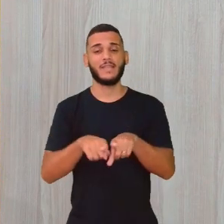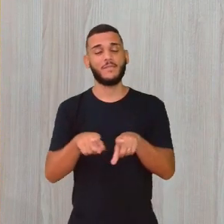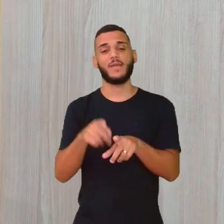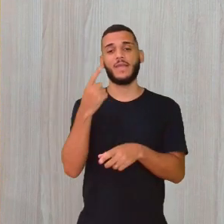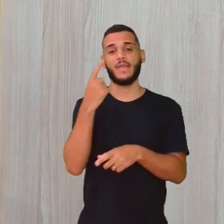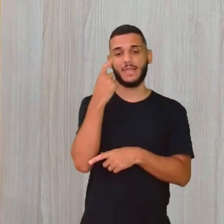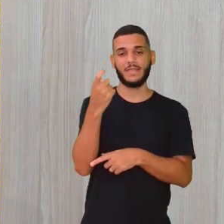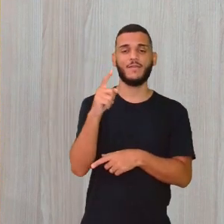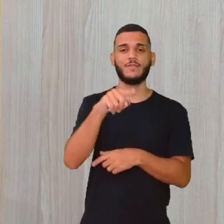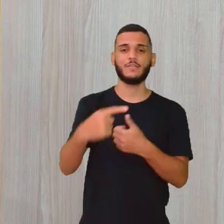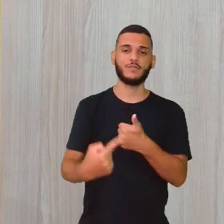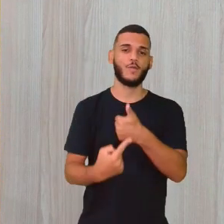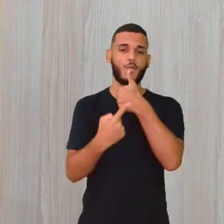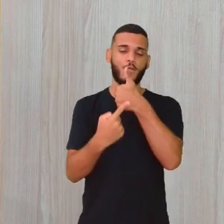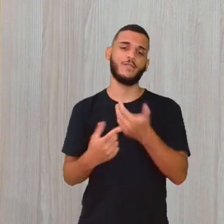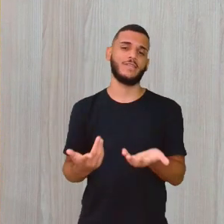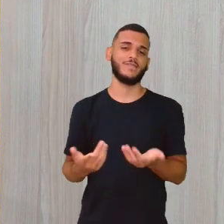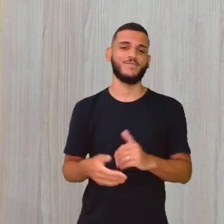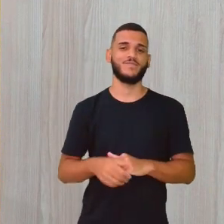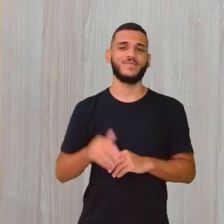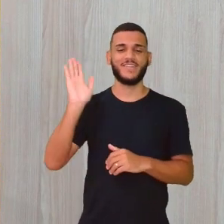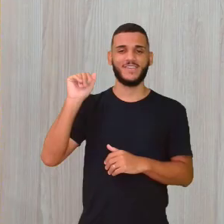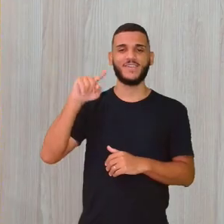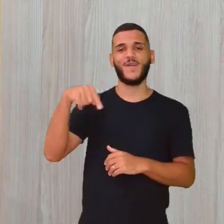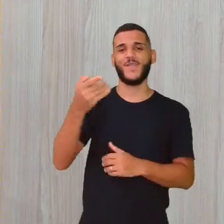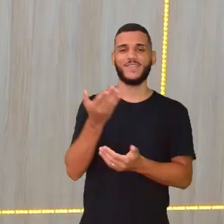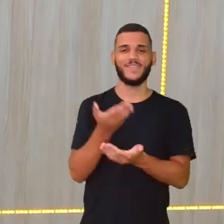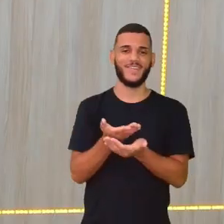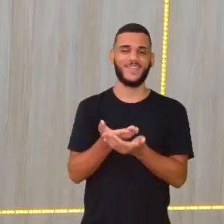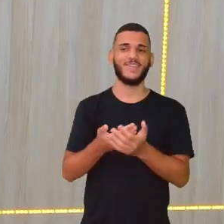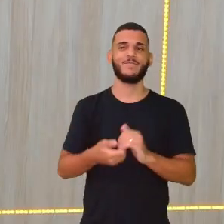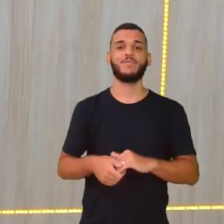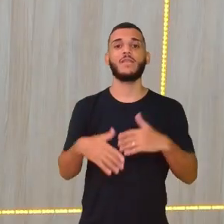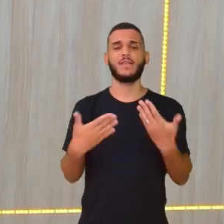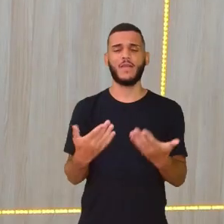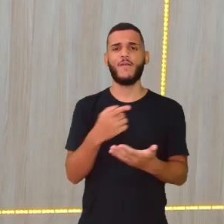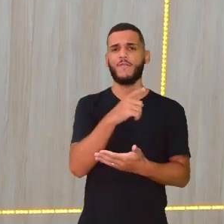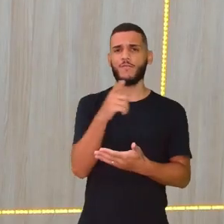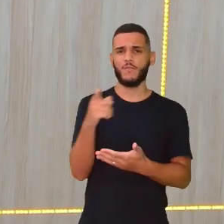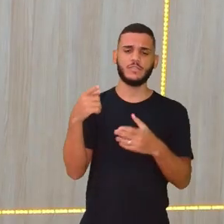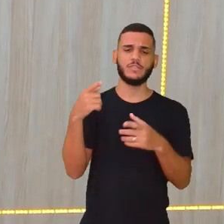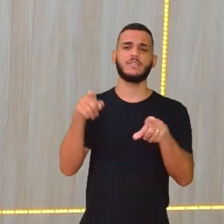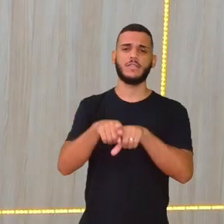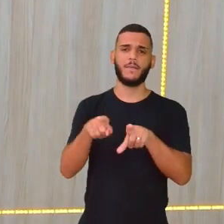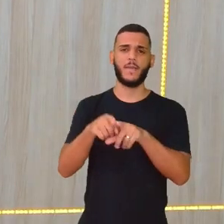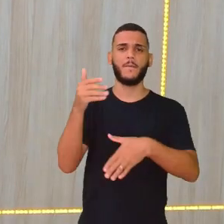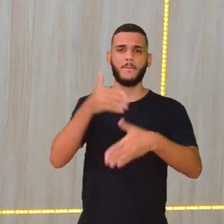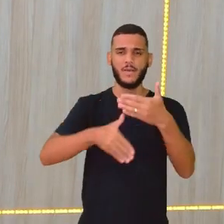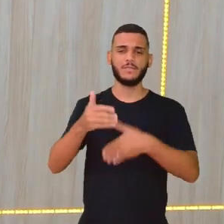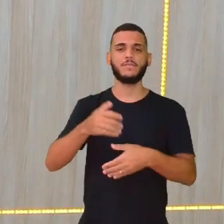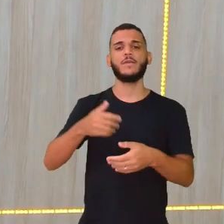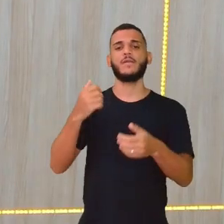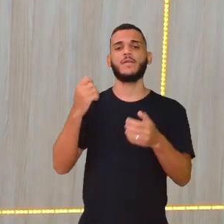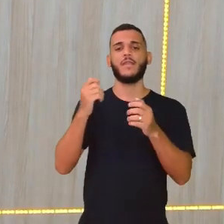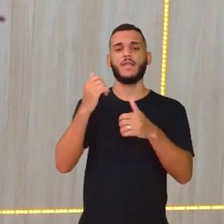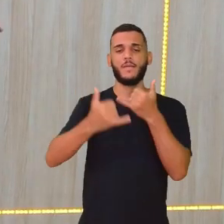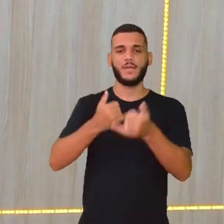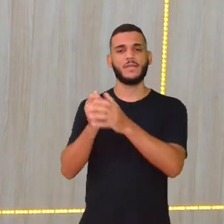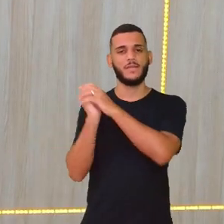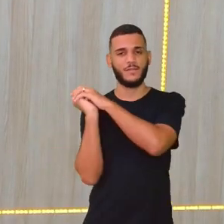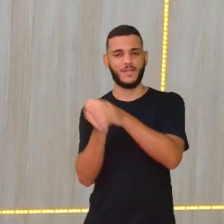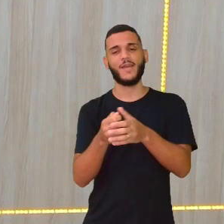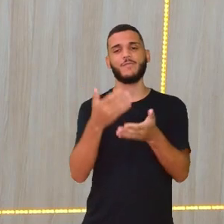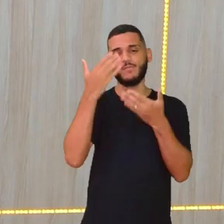Então, curtam aí, pessoal. Tá certo? Tchau, tchau. Até a próxima aula. Façam o jogo do taco para contar para a gente, viu? Então, muito obrigado à